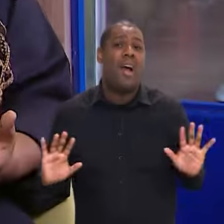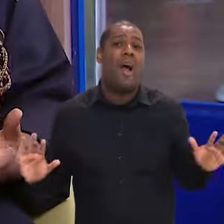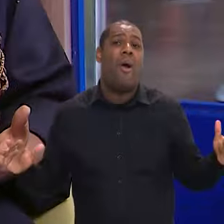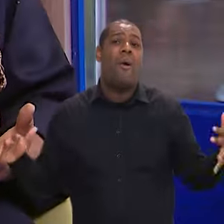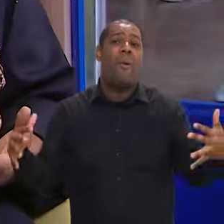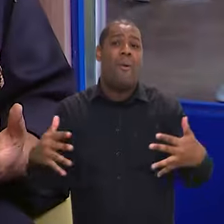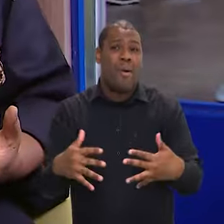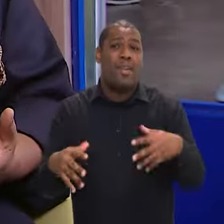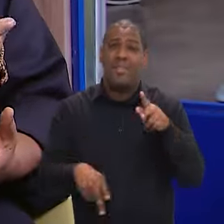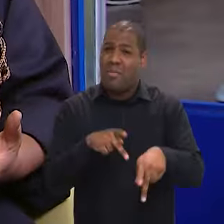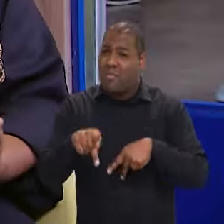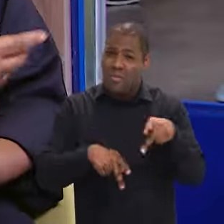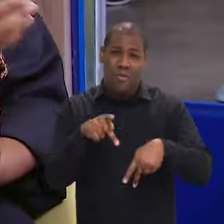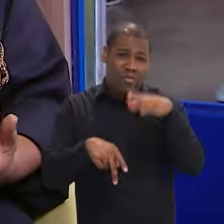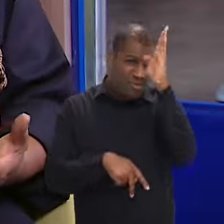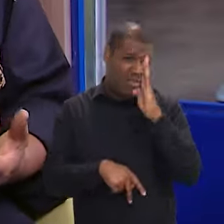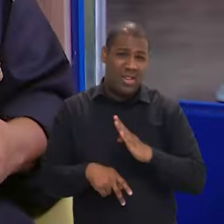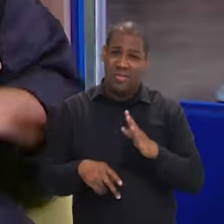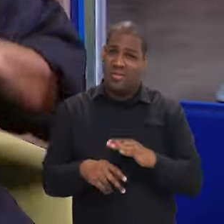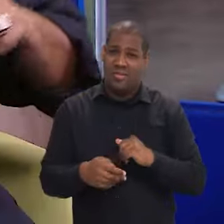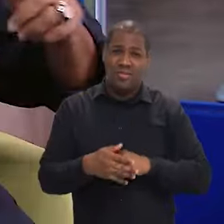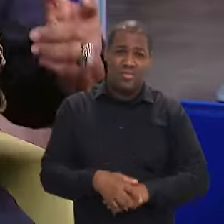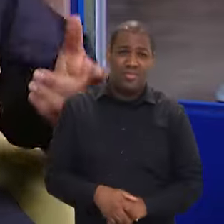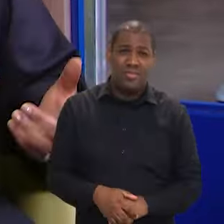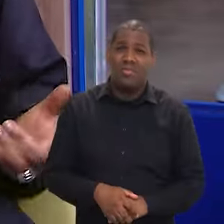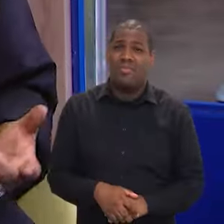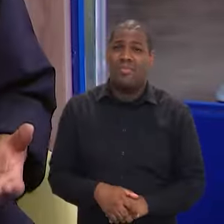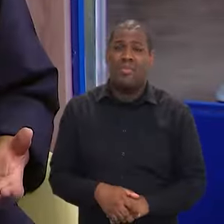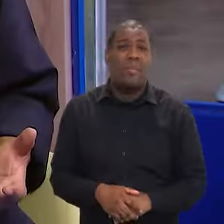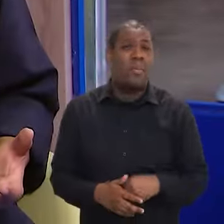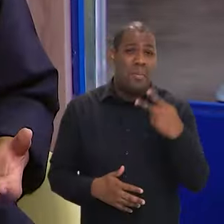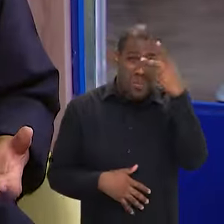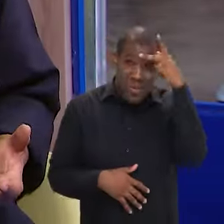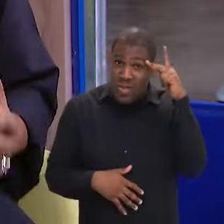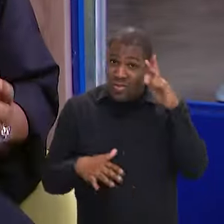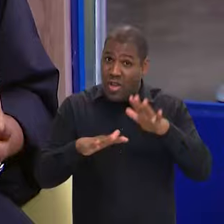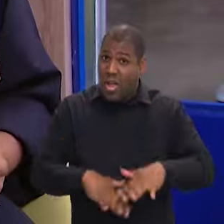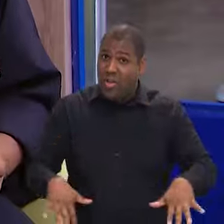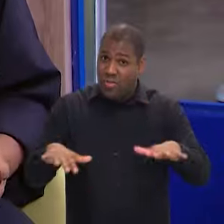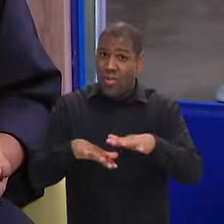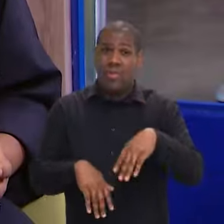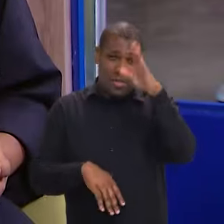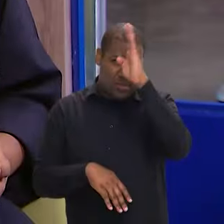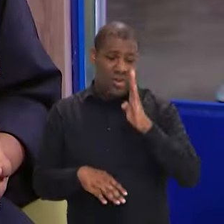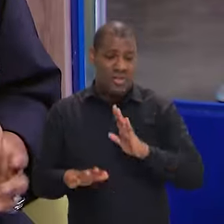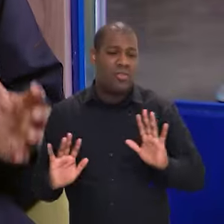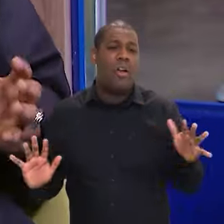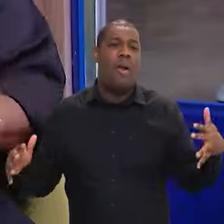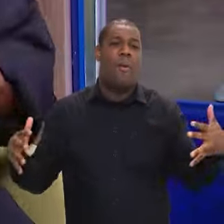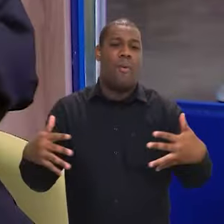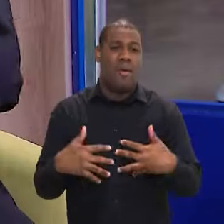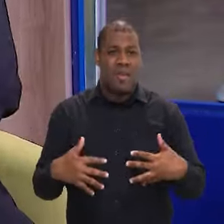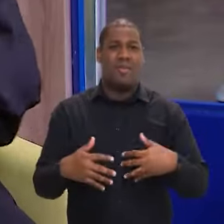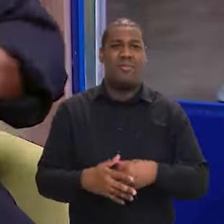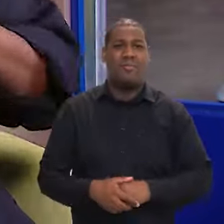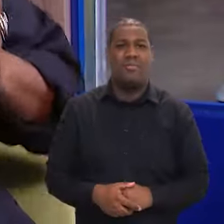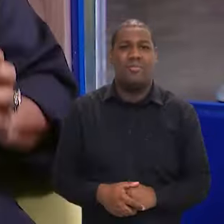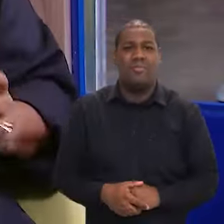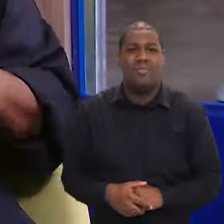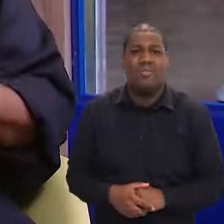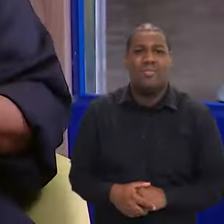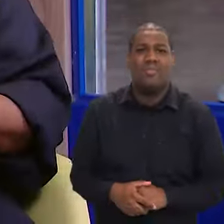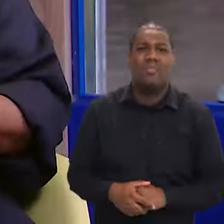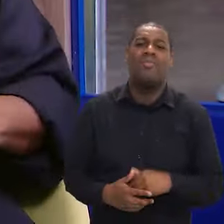estamos acolhendo o Brasil como o Brasil é, no aspecto do Brasil por inteiro, essa é a nossa direção. Nós estamos tirando de um lugar para